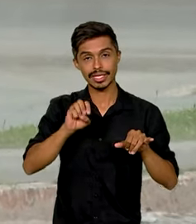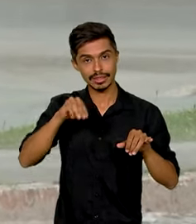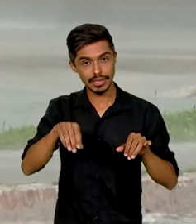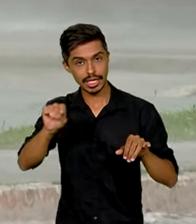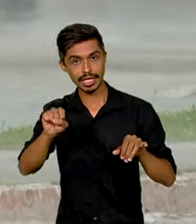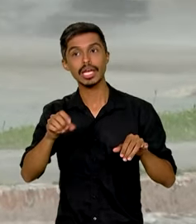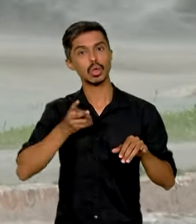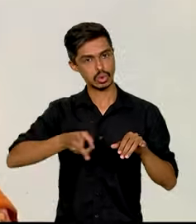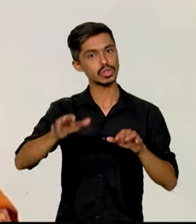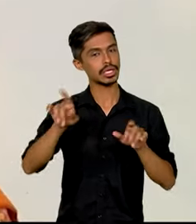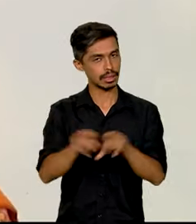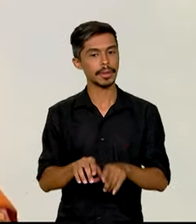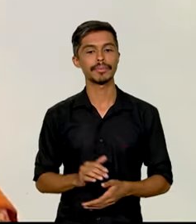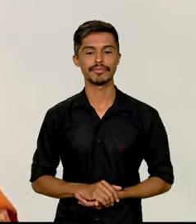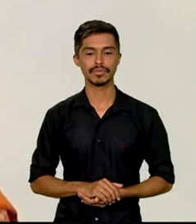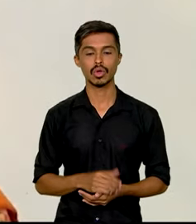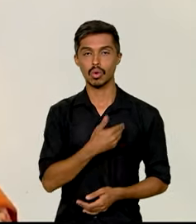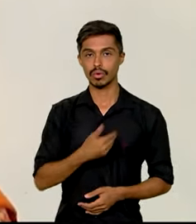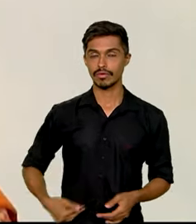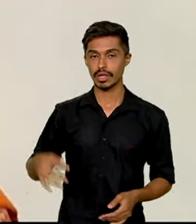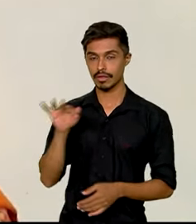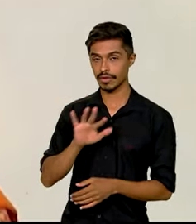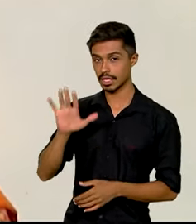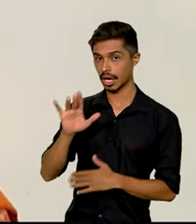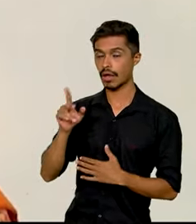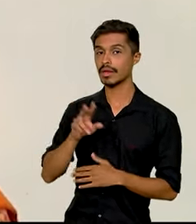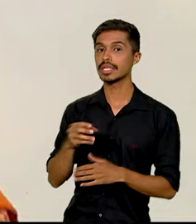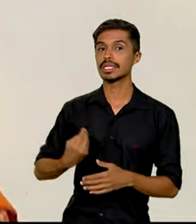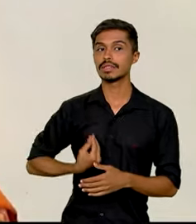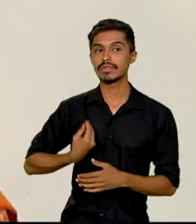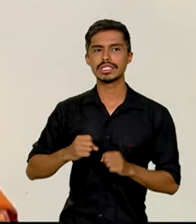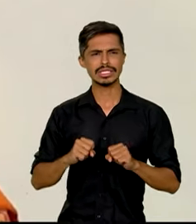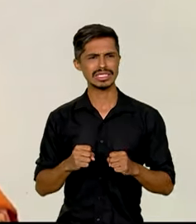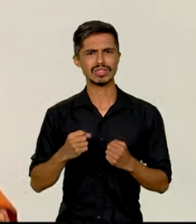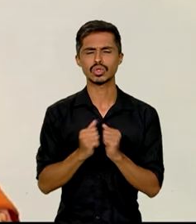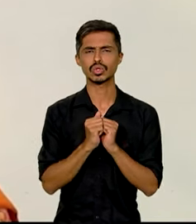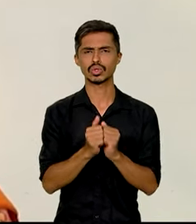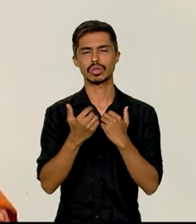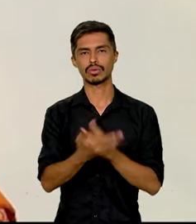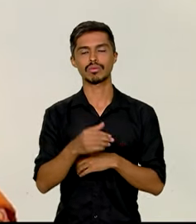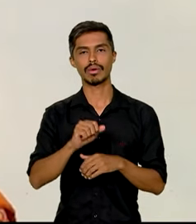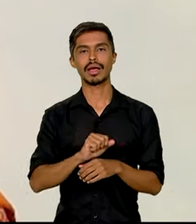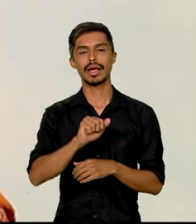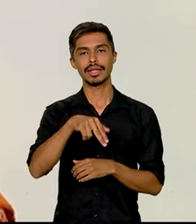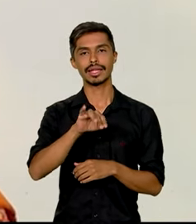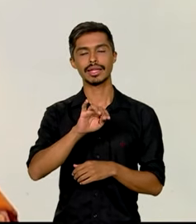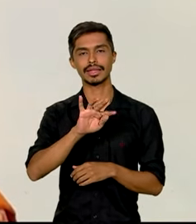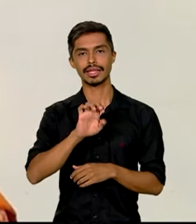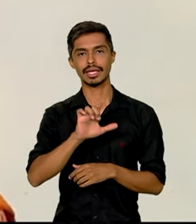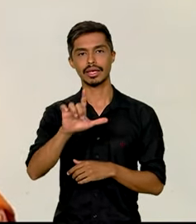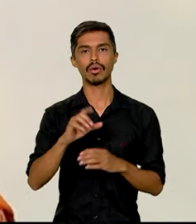vai continuar. O governo federal está envidando esforços juntamente com a Anatel para nós